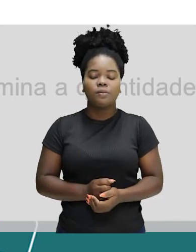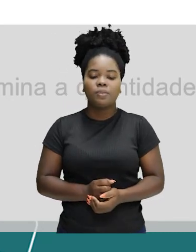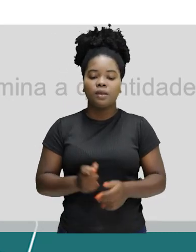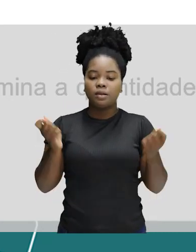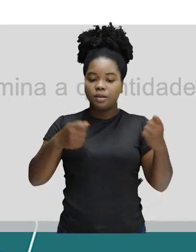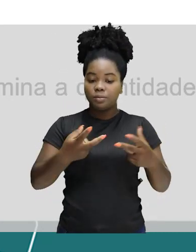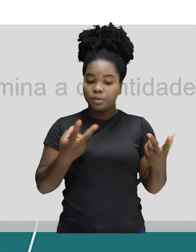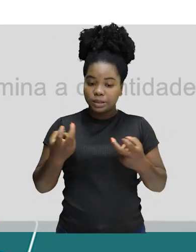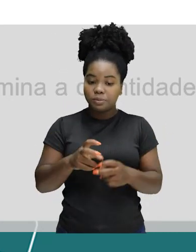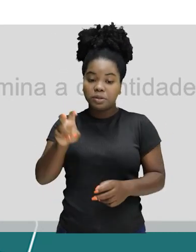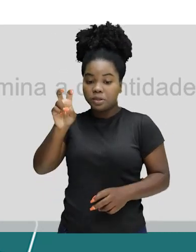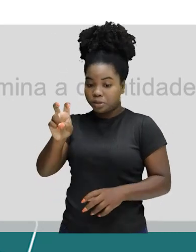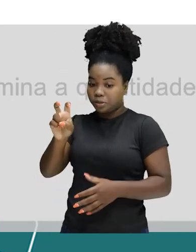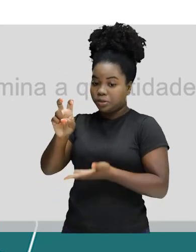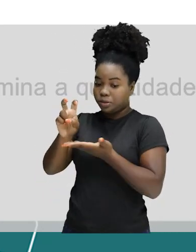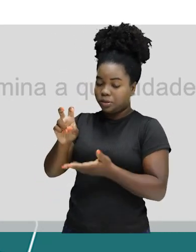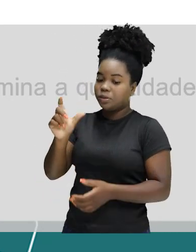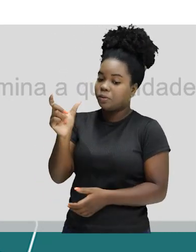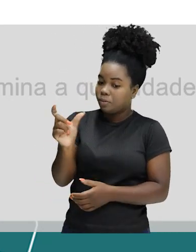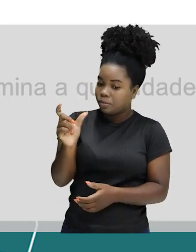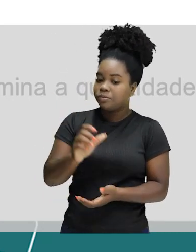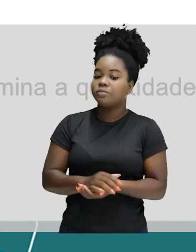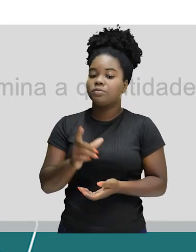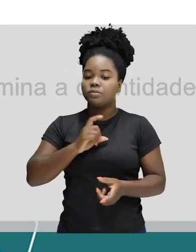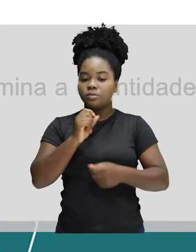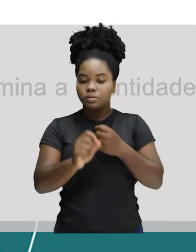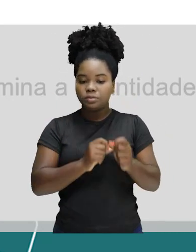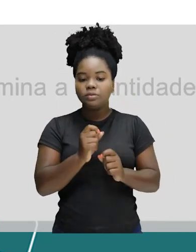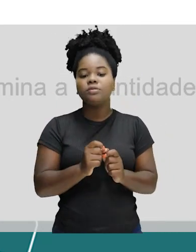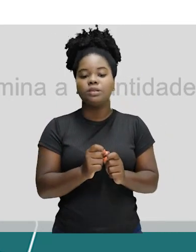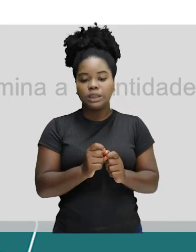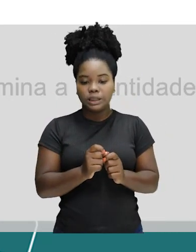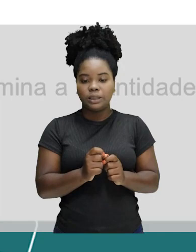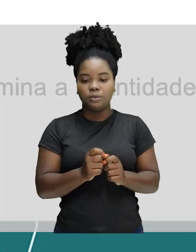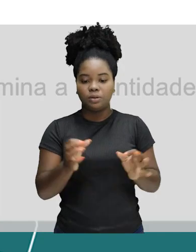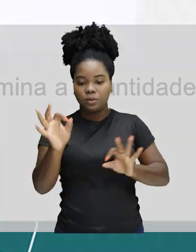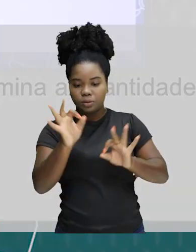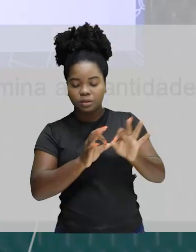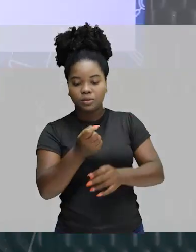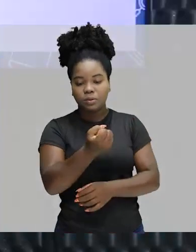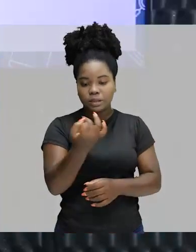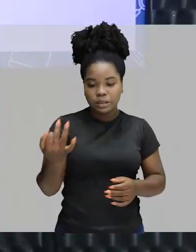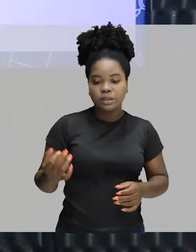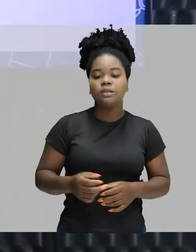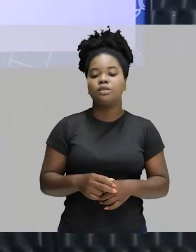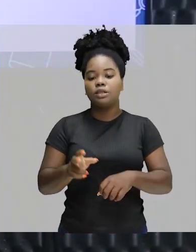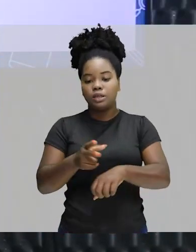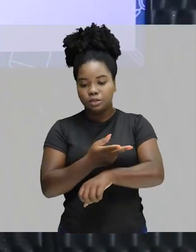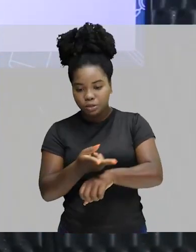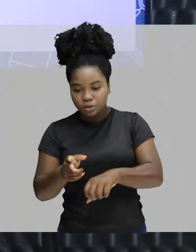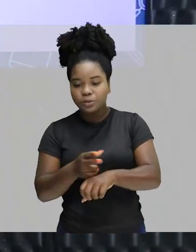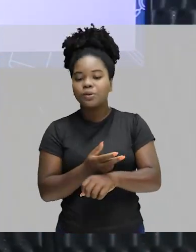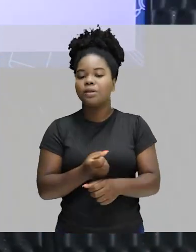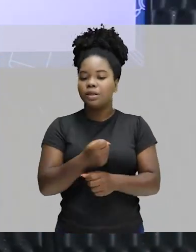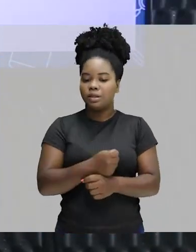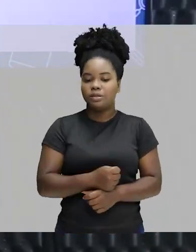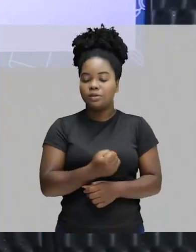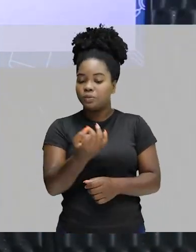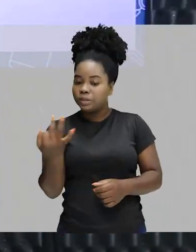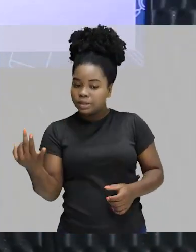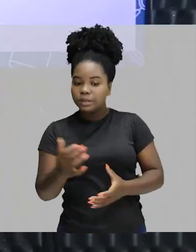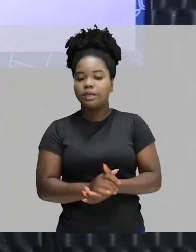que a palavra cinco determina a quantidade de caixas que foram compradas. Então, aí para que vocês consigam relembrar, a primeira